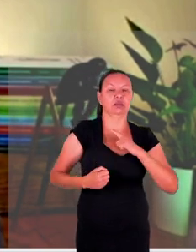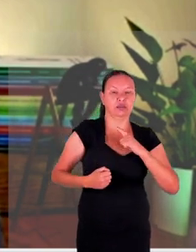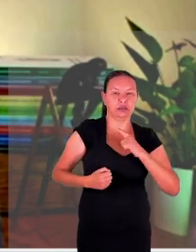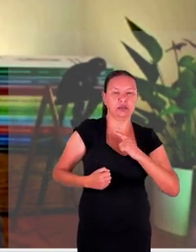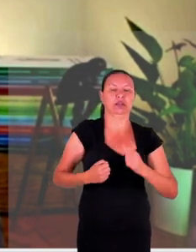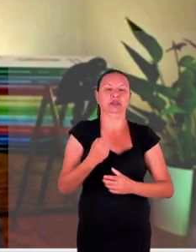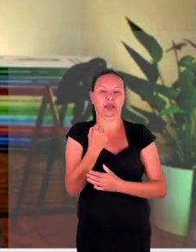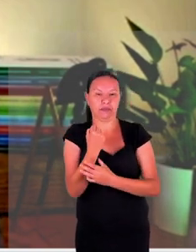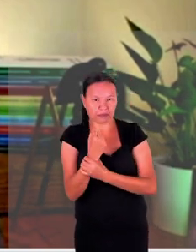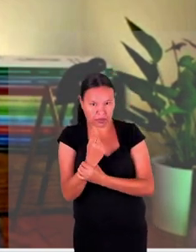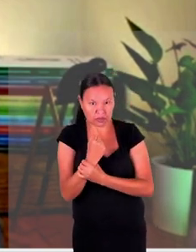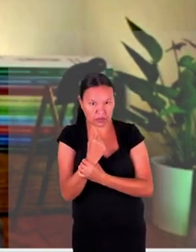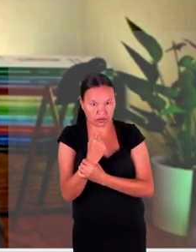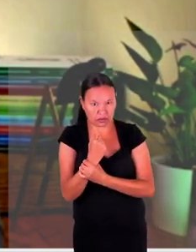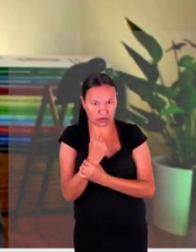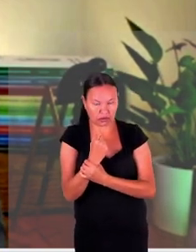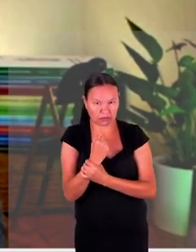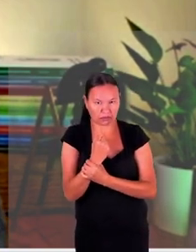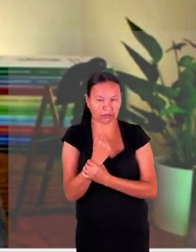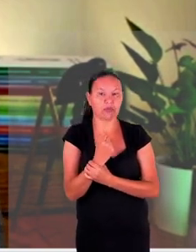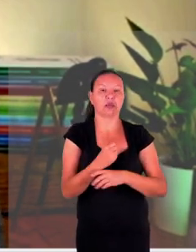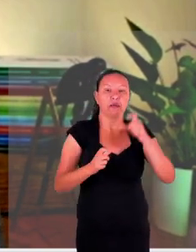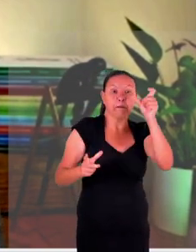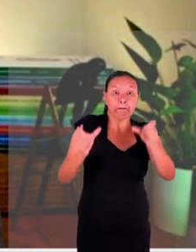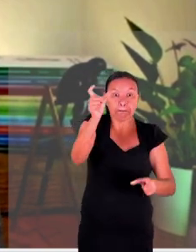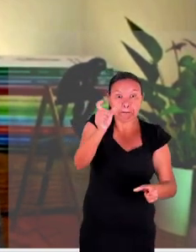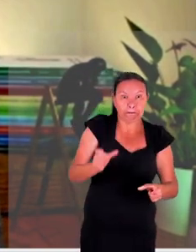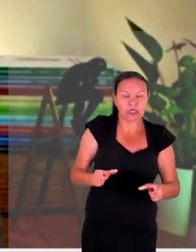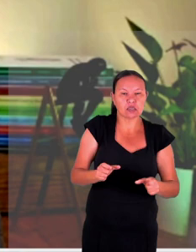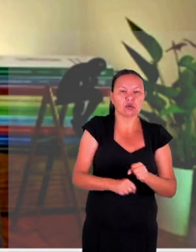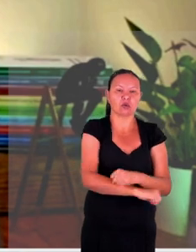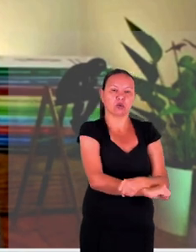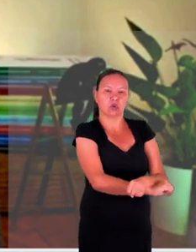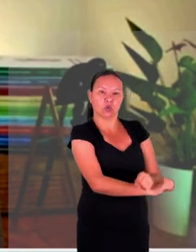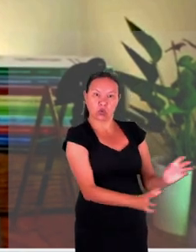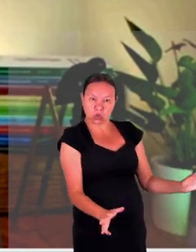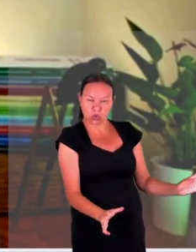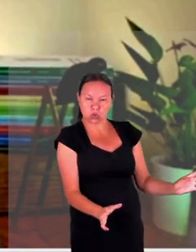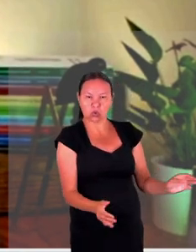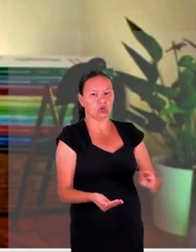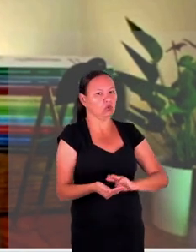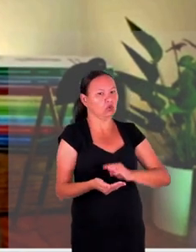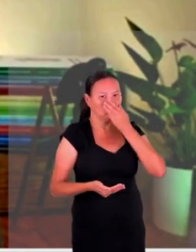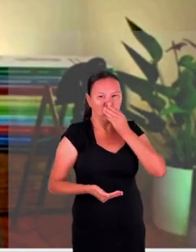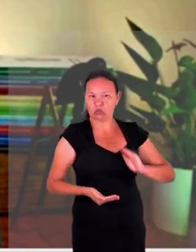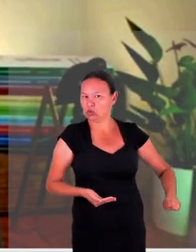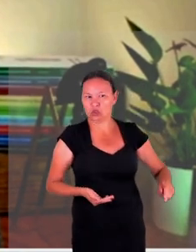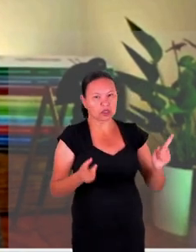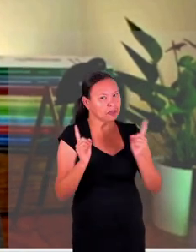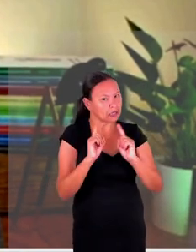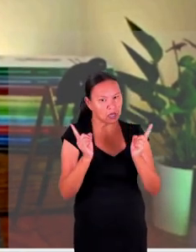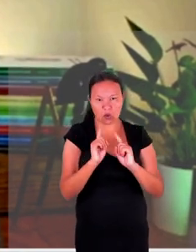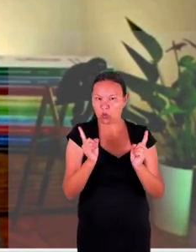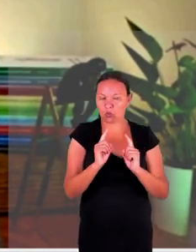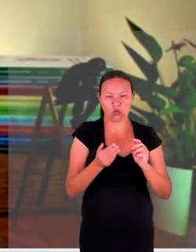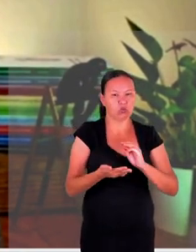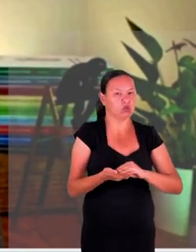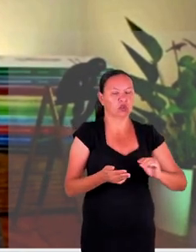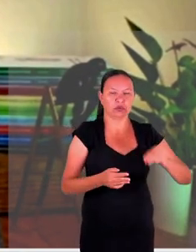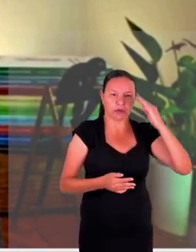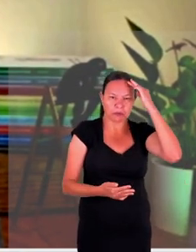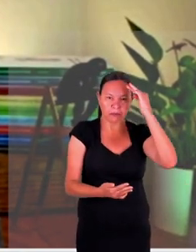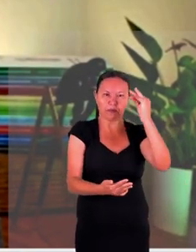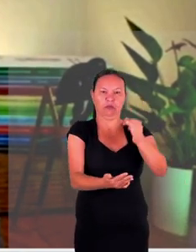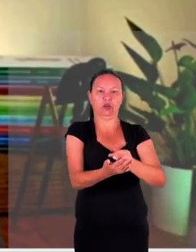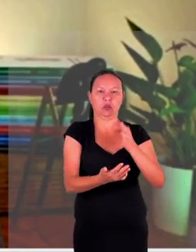alívio às demandas dessas pessoas e que esse alívio não será abandonado não haverá uma quebra de confiança